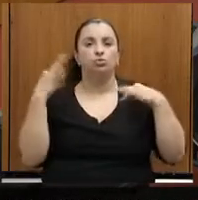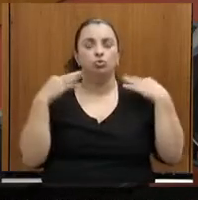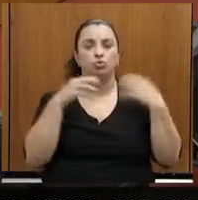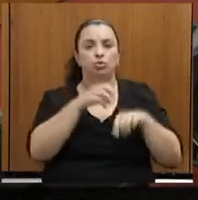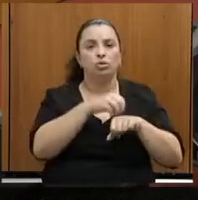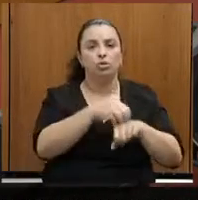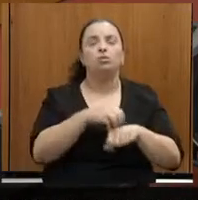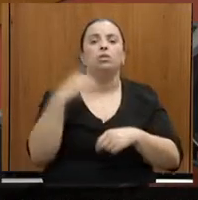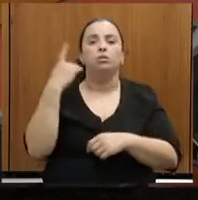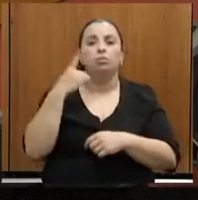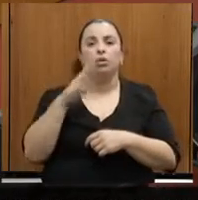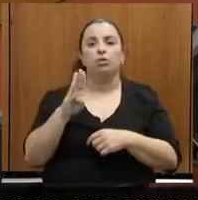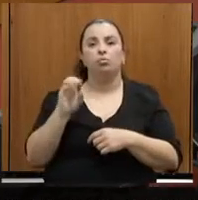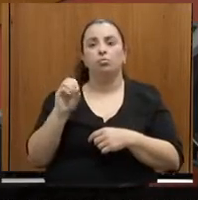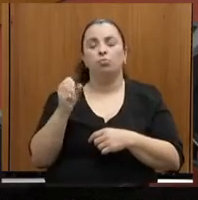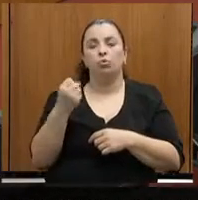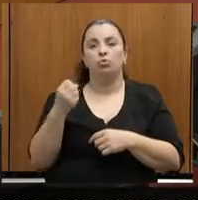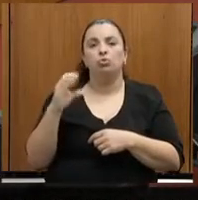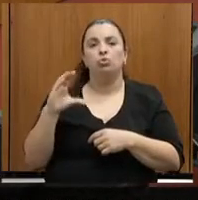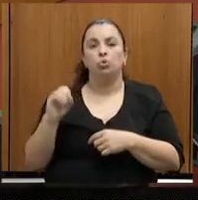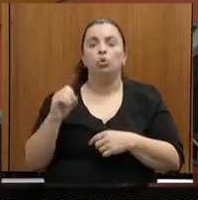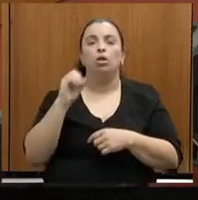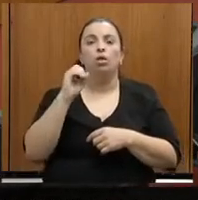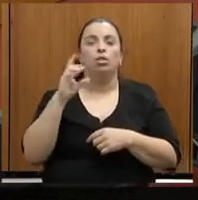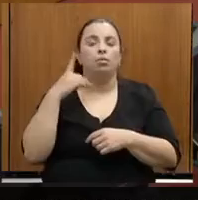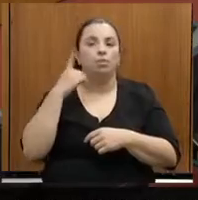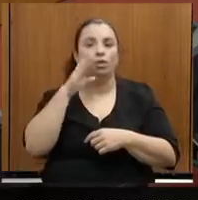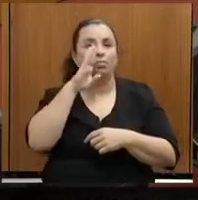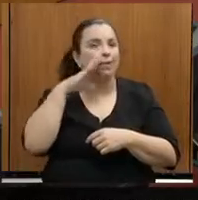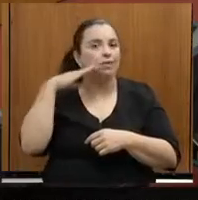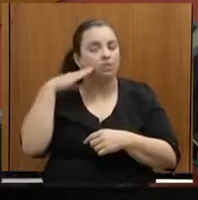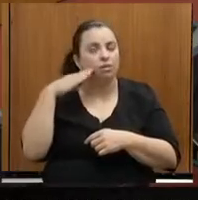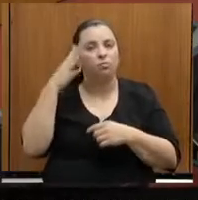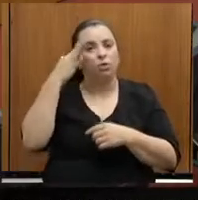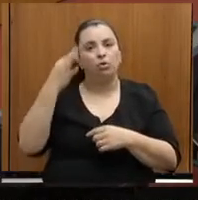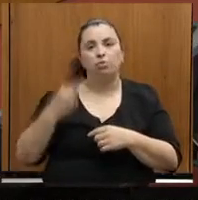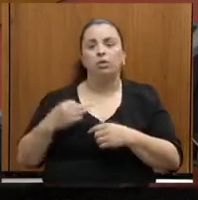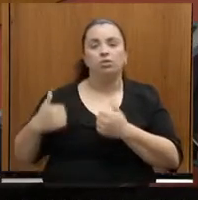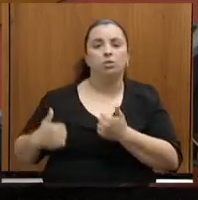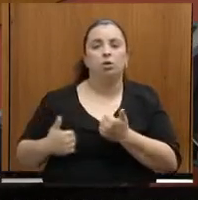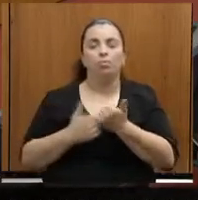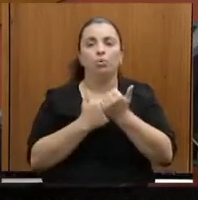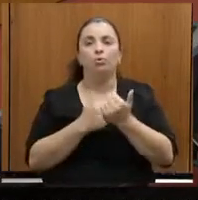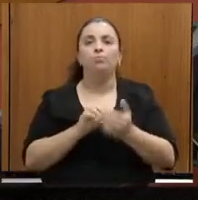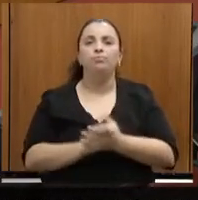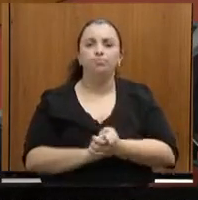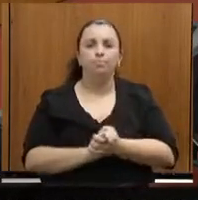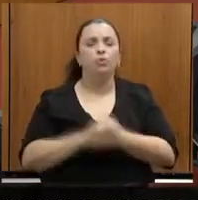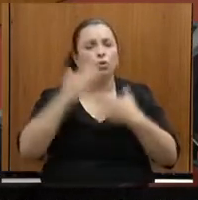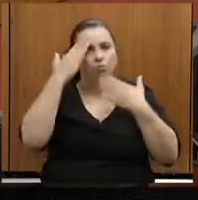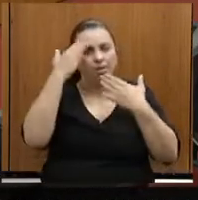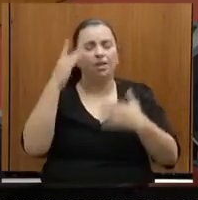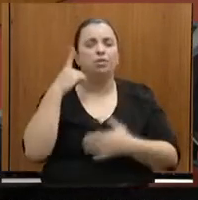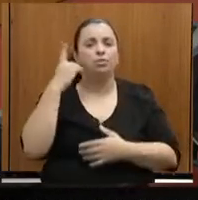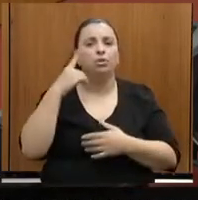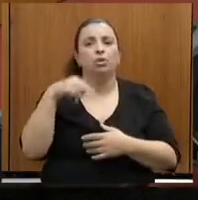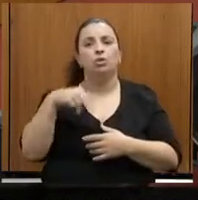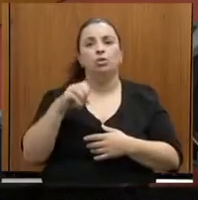deputada Beatriz Serqueira, pela compreensão e pelo apoio. Obrigado, deputado Noraldinho.